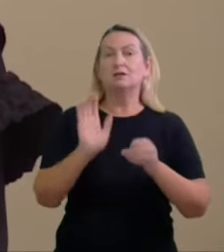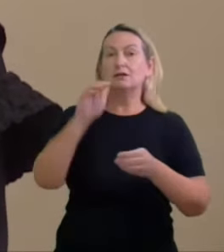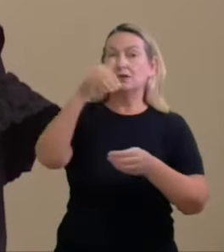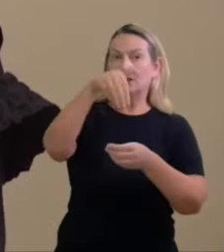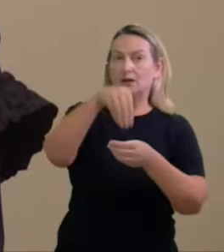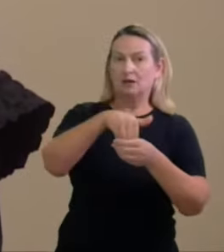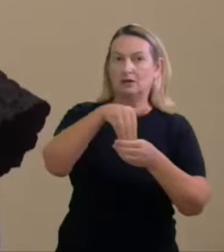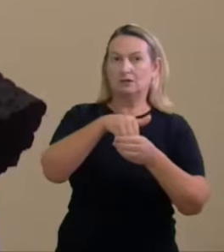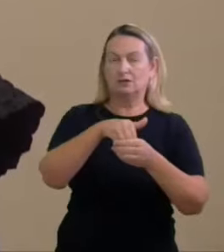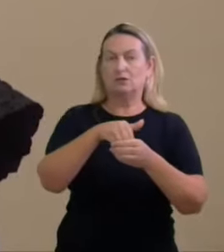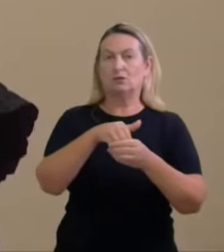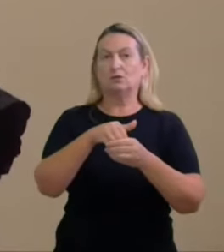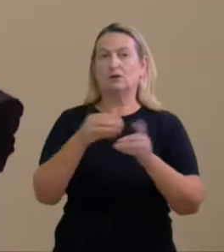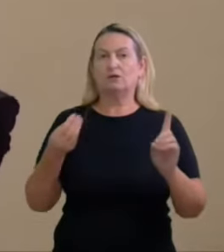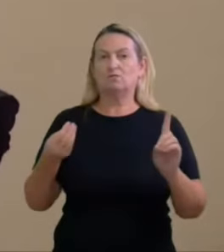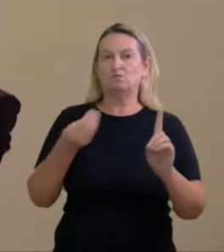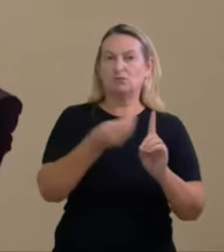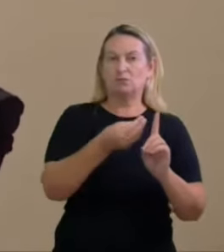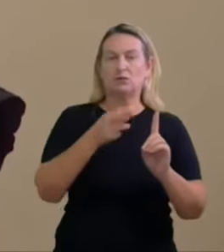investigados